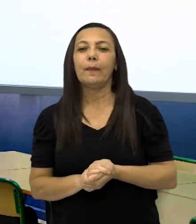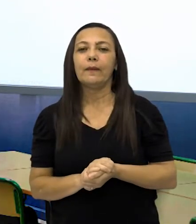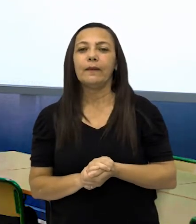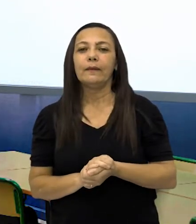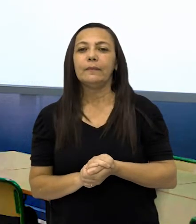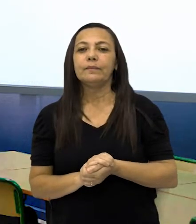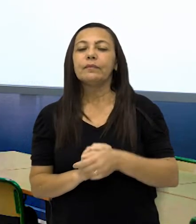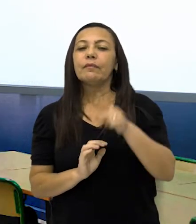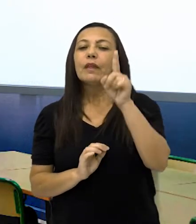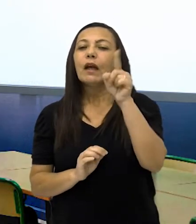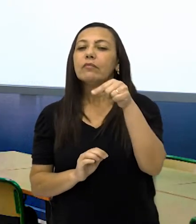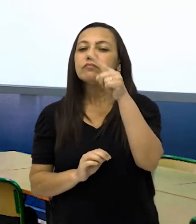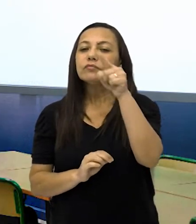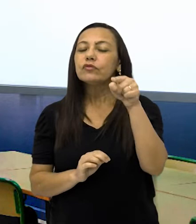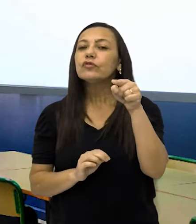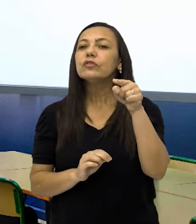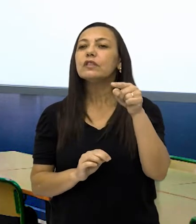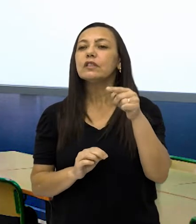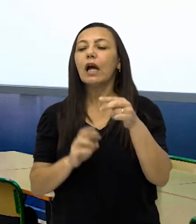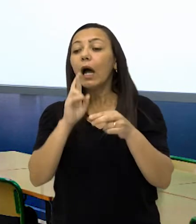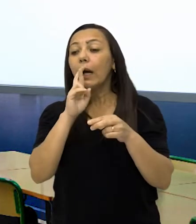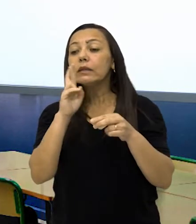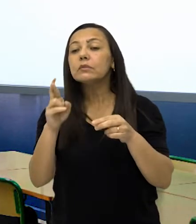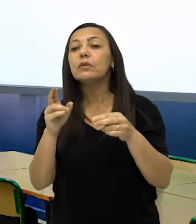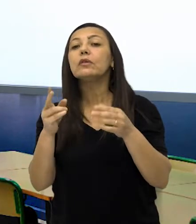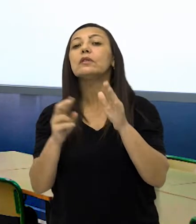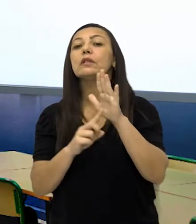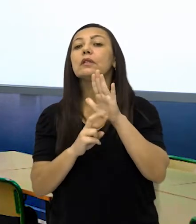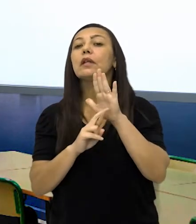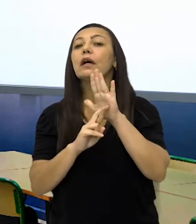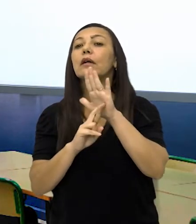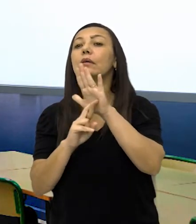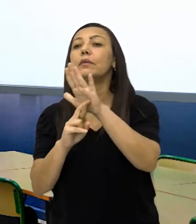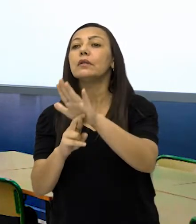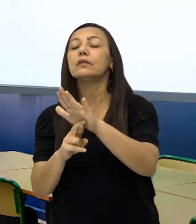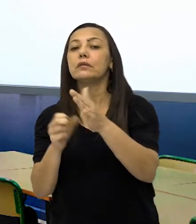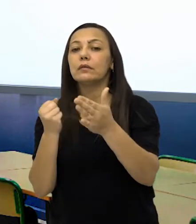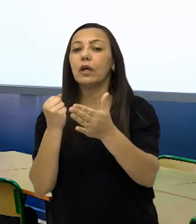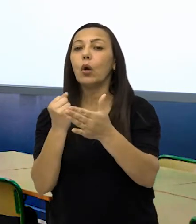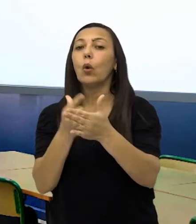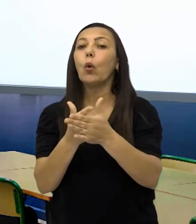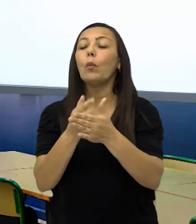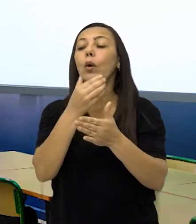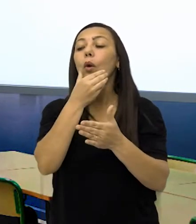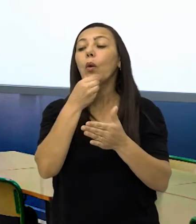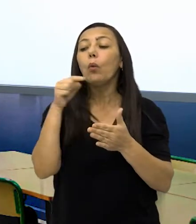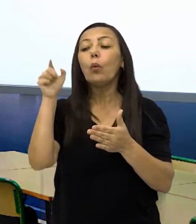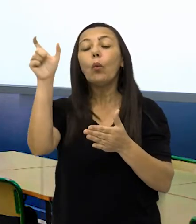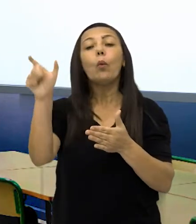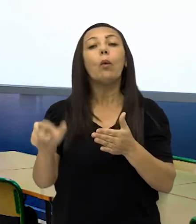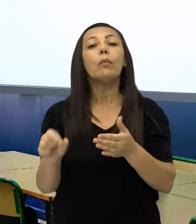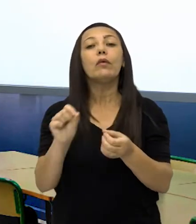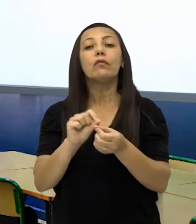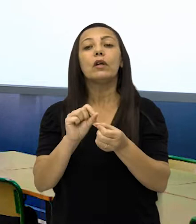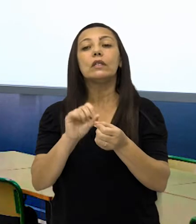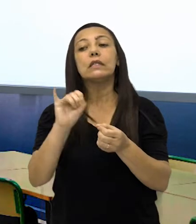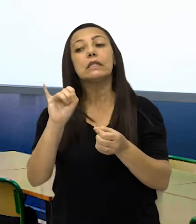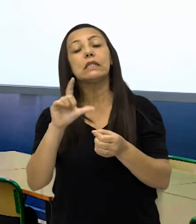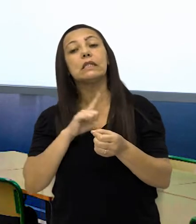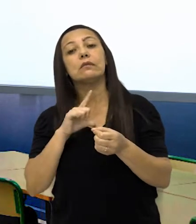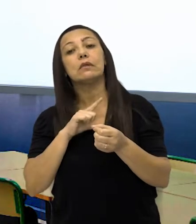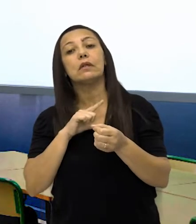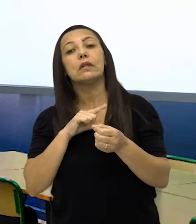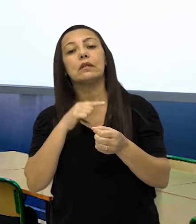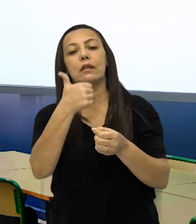Marque com X. A alternativa que representa uma compra feita por Leonardo se ele tivesse uma